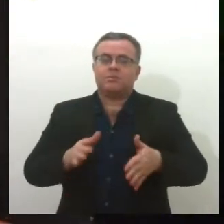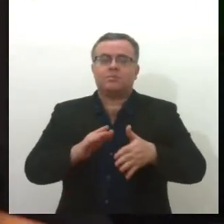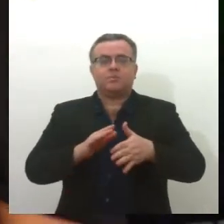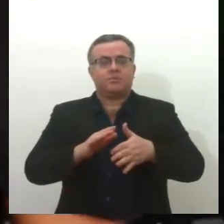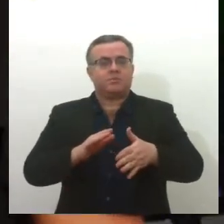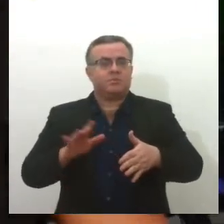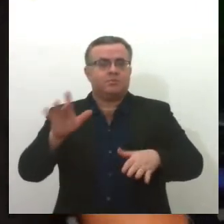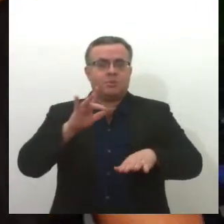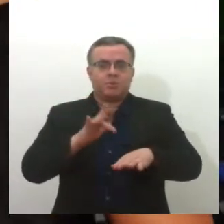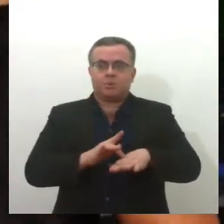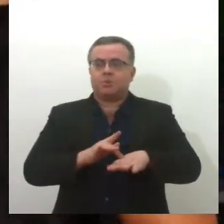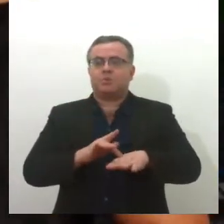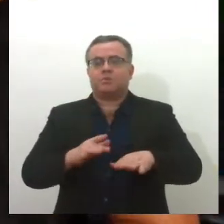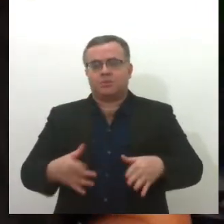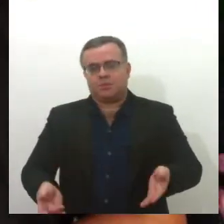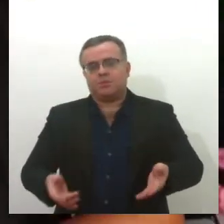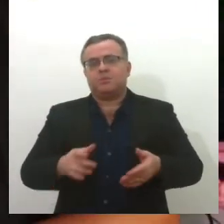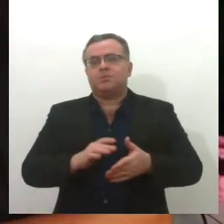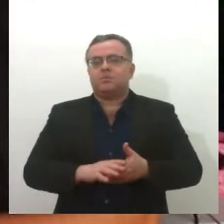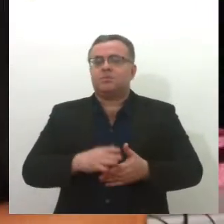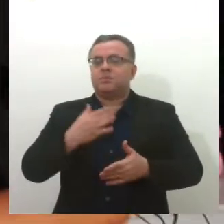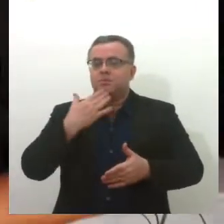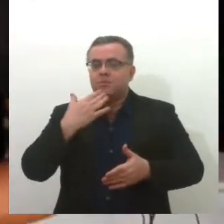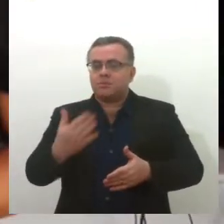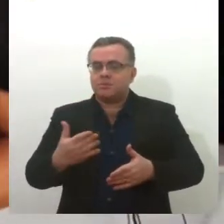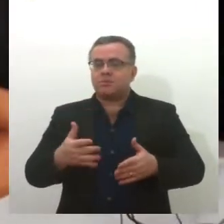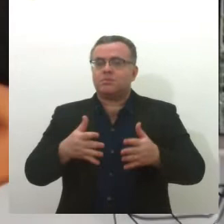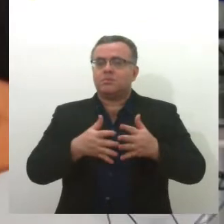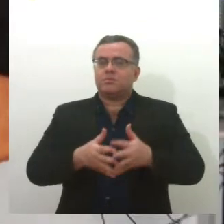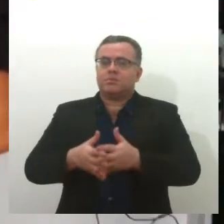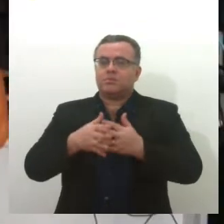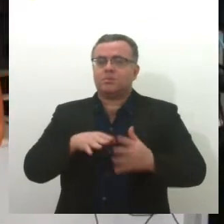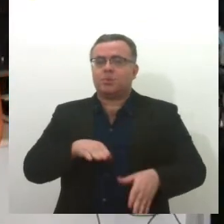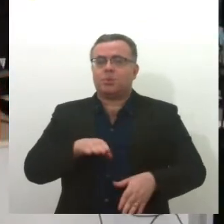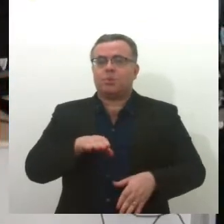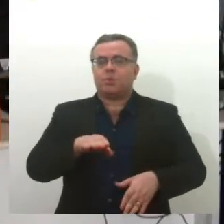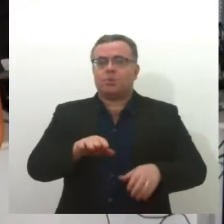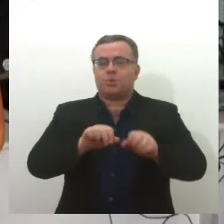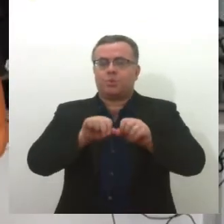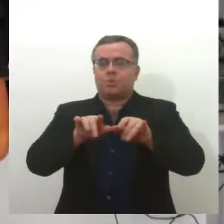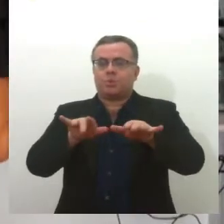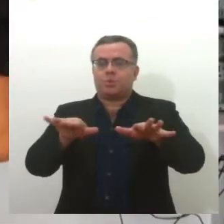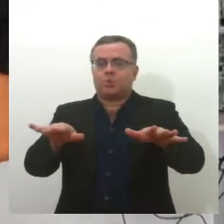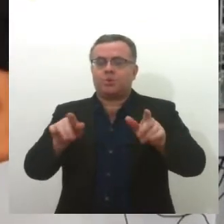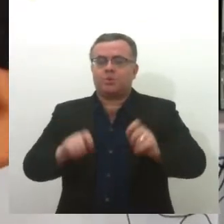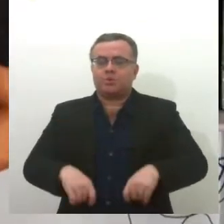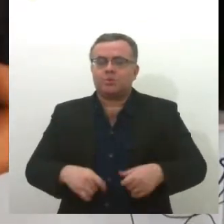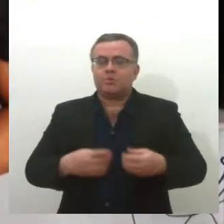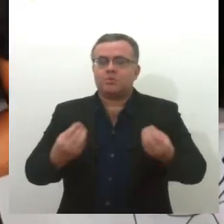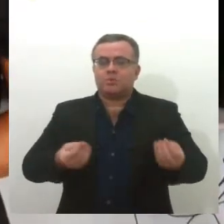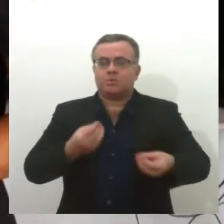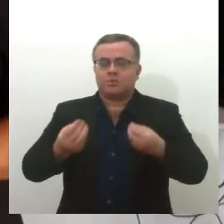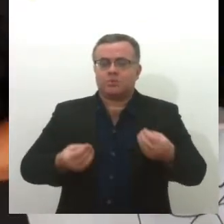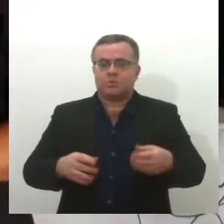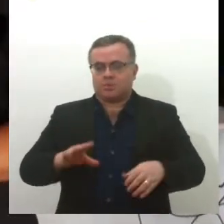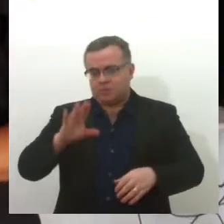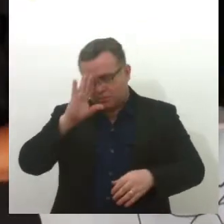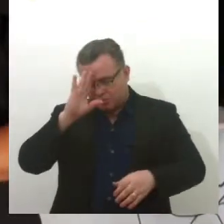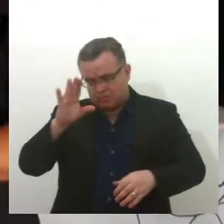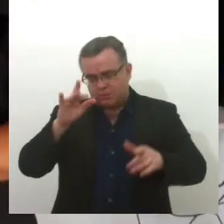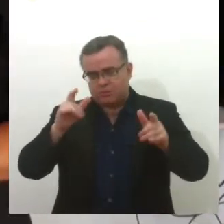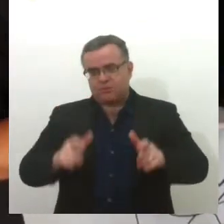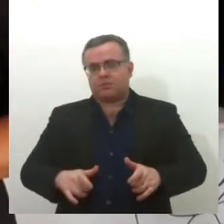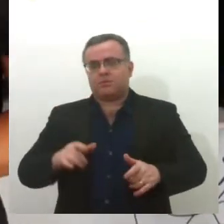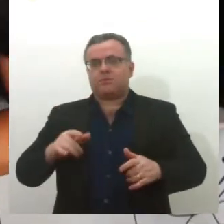eles pedem para que o carro fumacê seja intensificado na região, sobretudo ali na área da